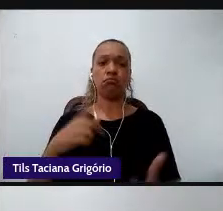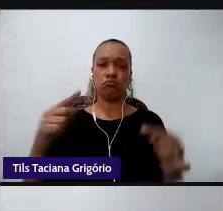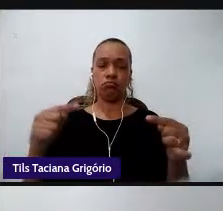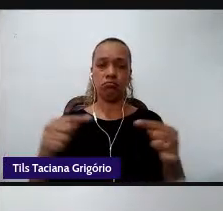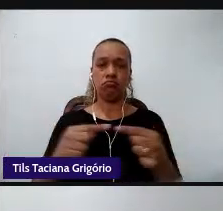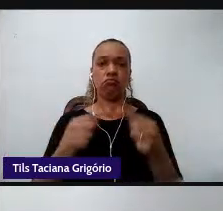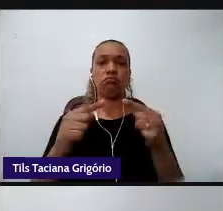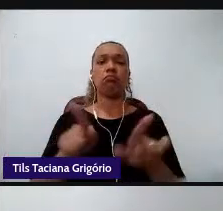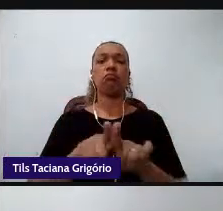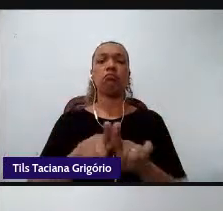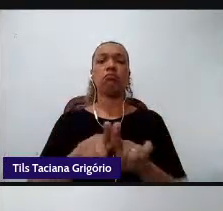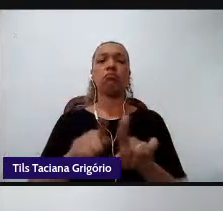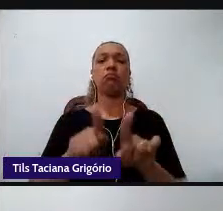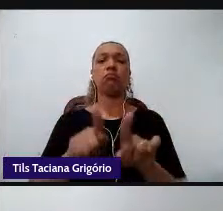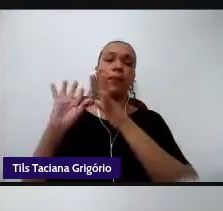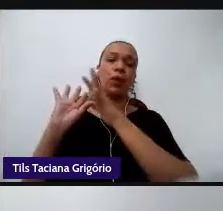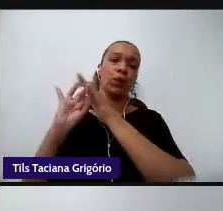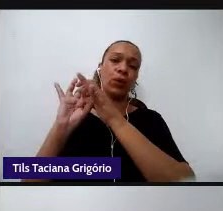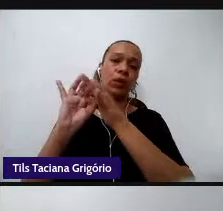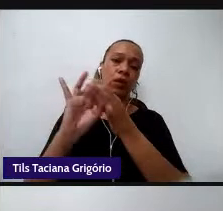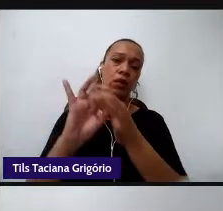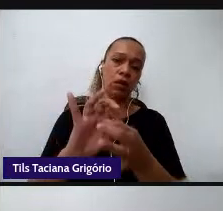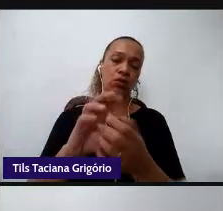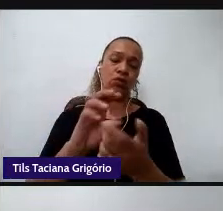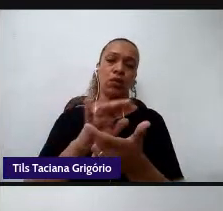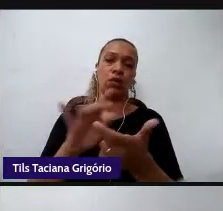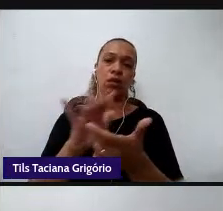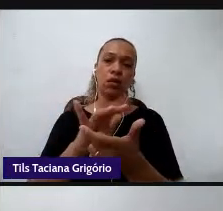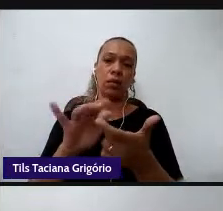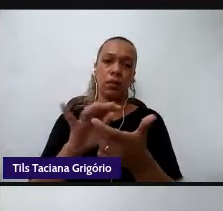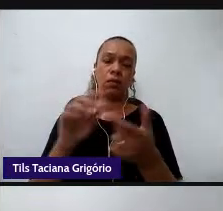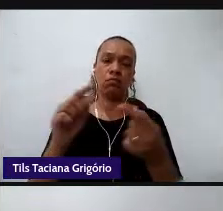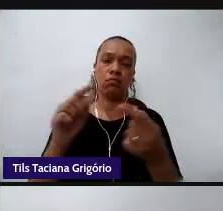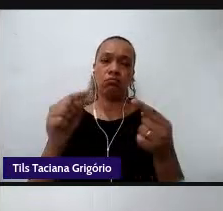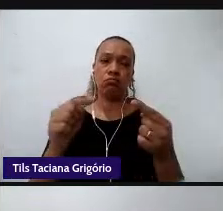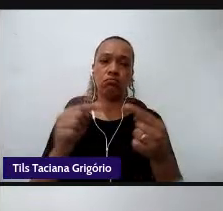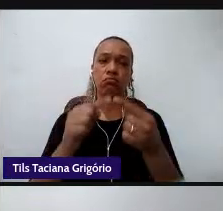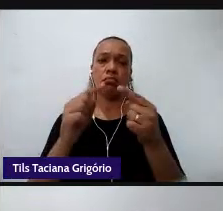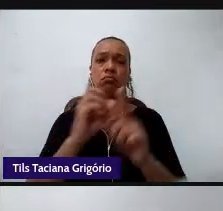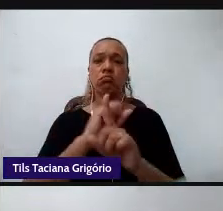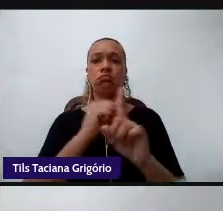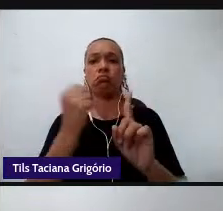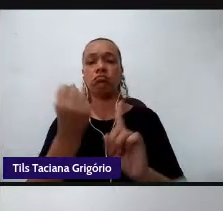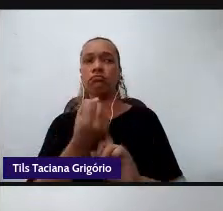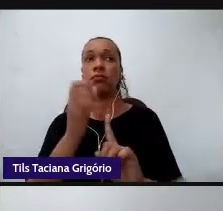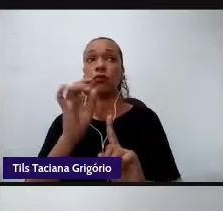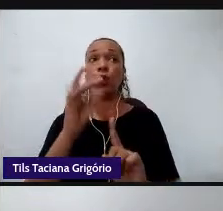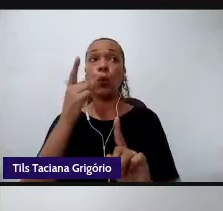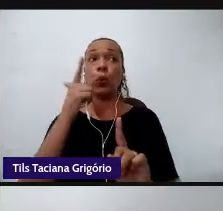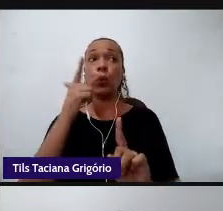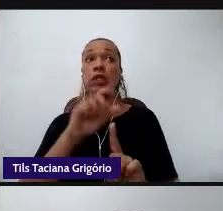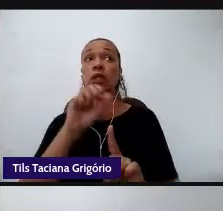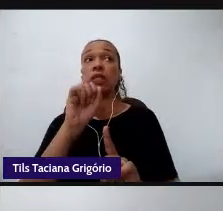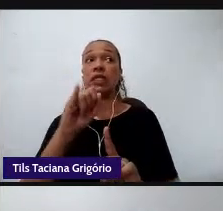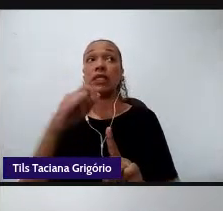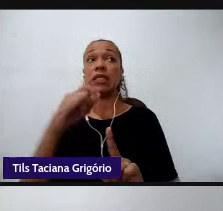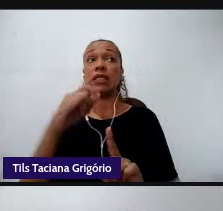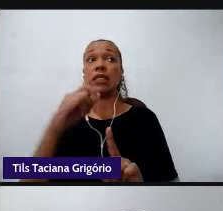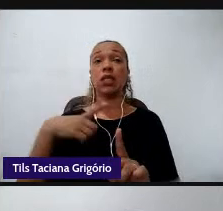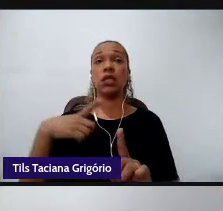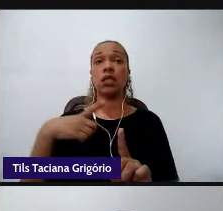o contexto do letramento numa perspectiva de mobilidade social. Então, eu só conseguirei alguma coisa se eu tiver o domínio desses